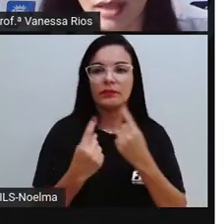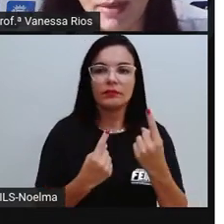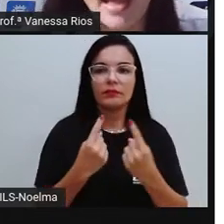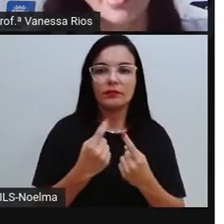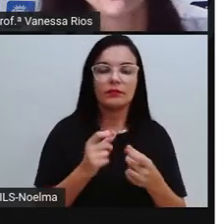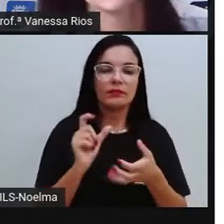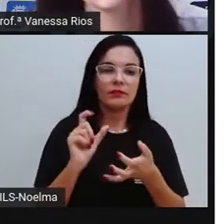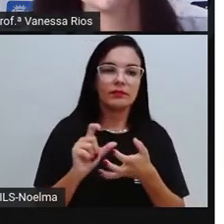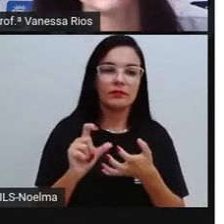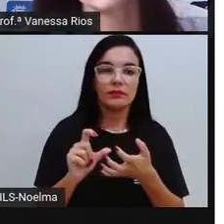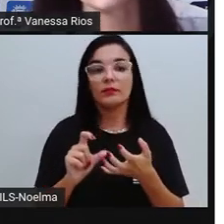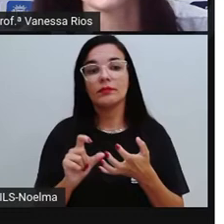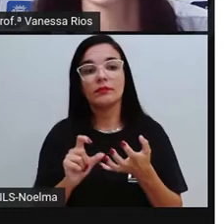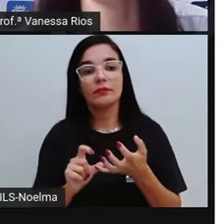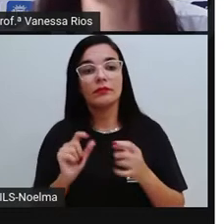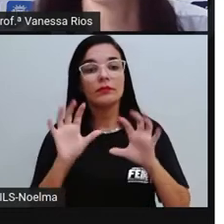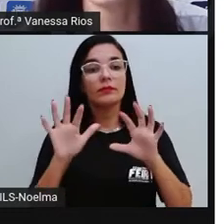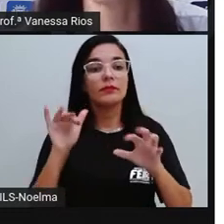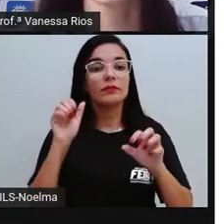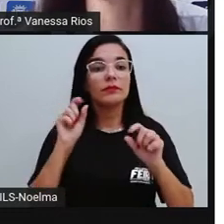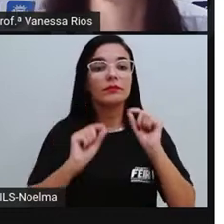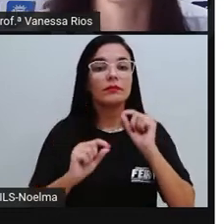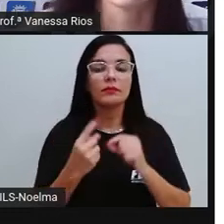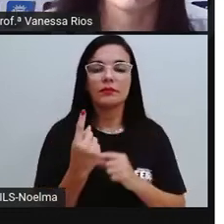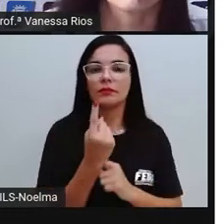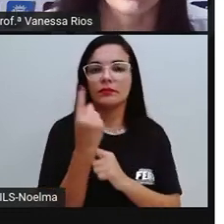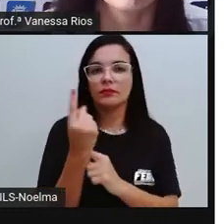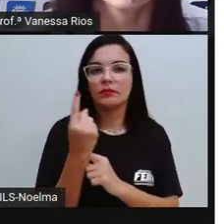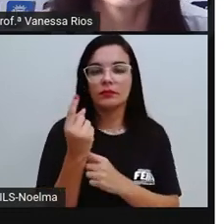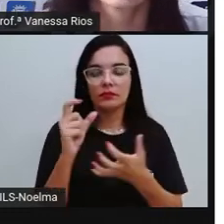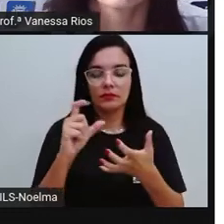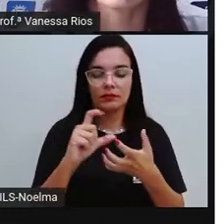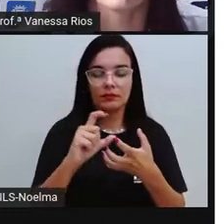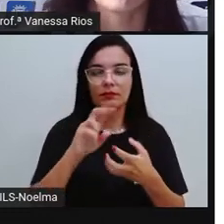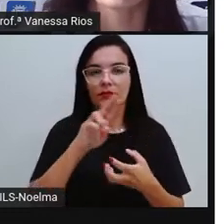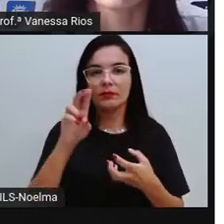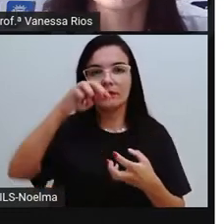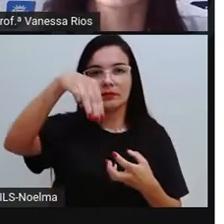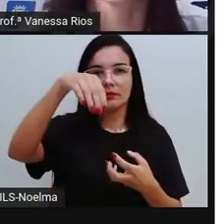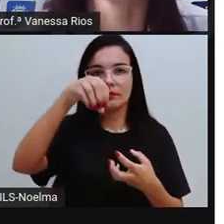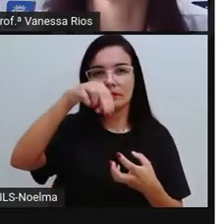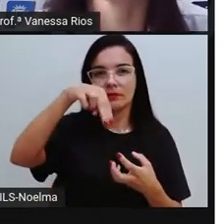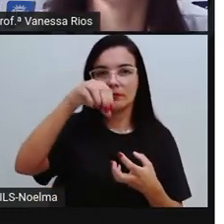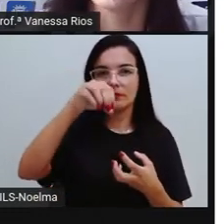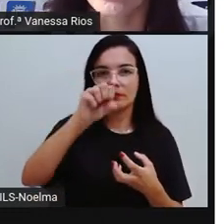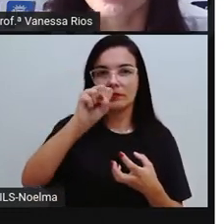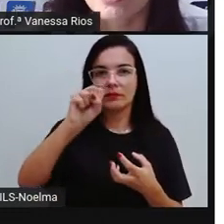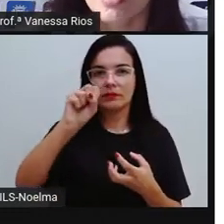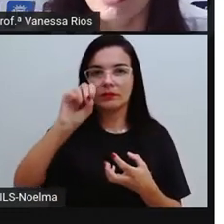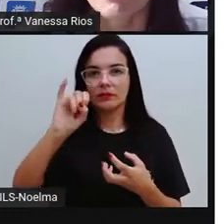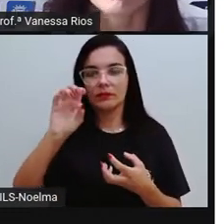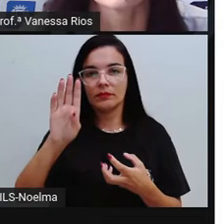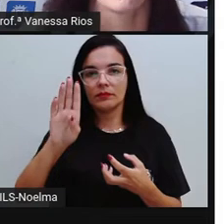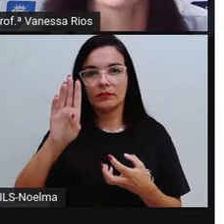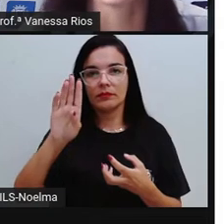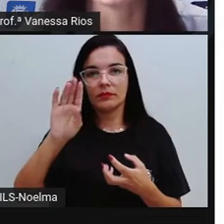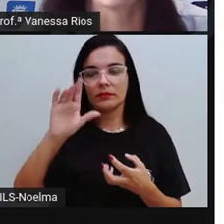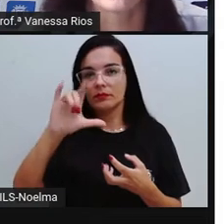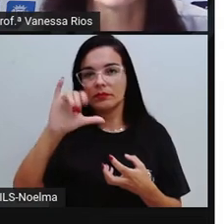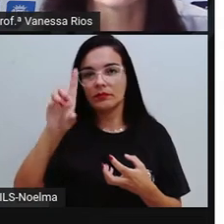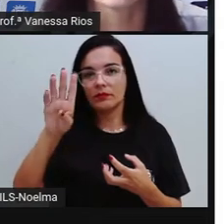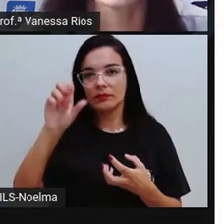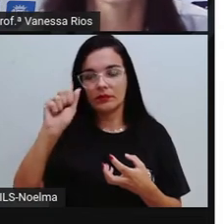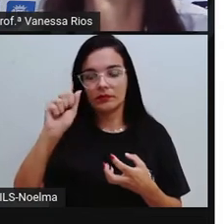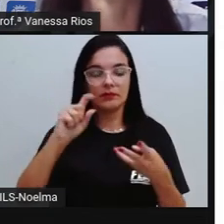sílaba, ela é chamada de monossílaba. Quando a palavra possui duas sílabas, ela é